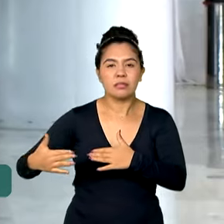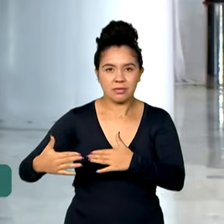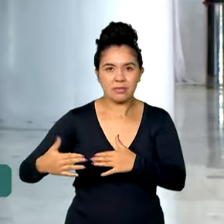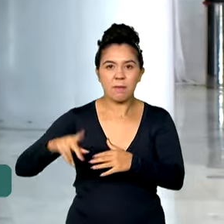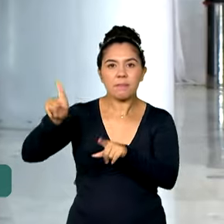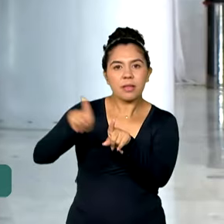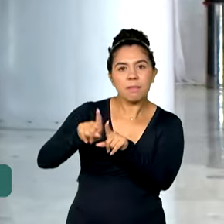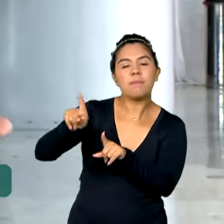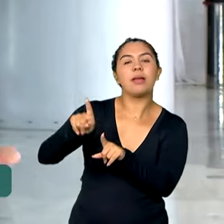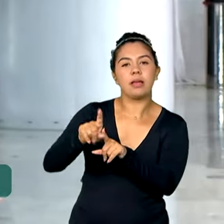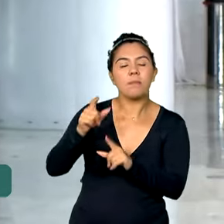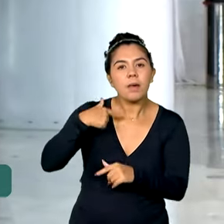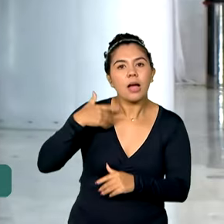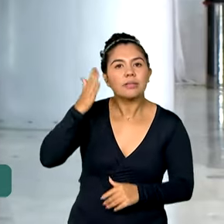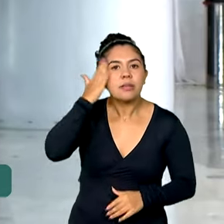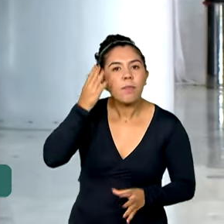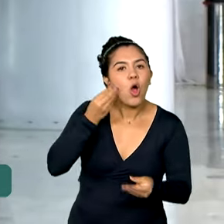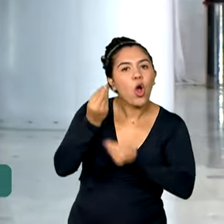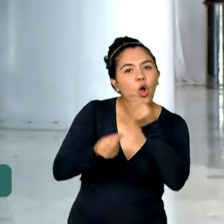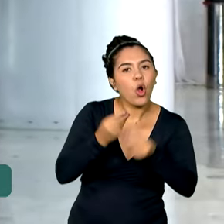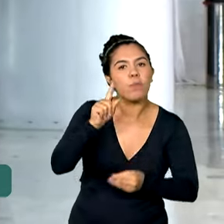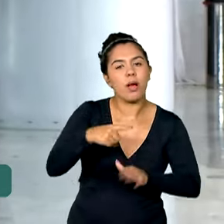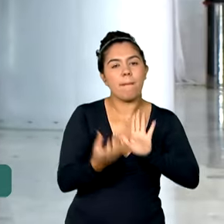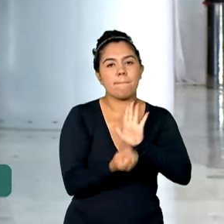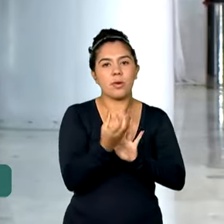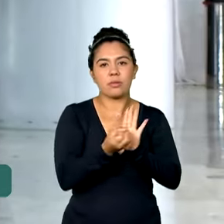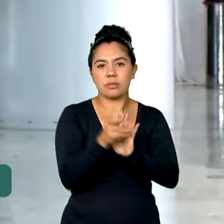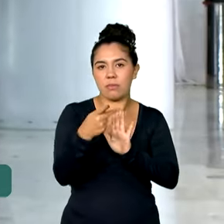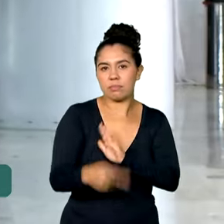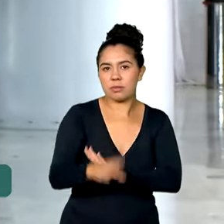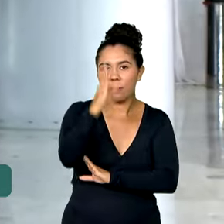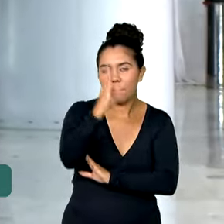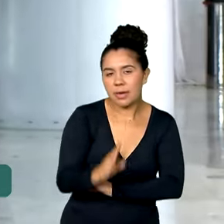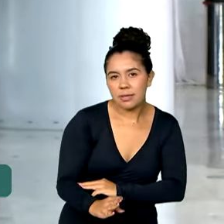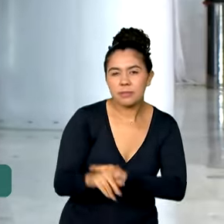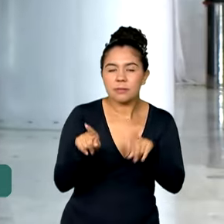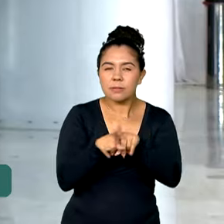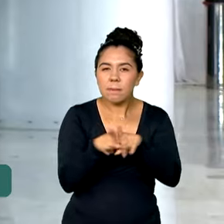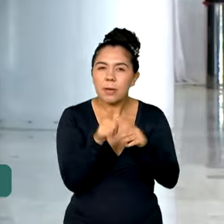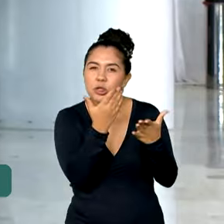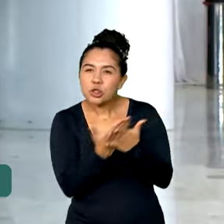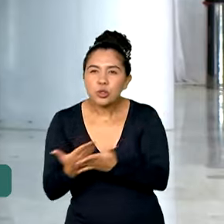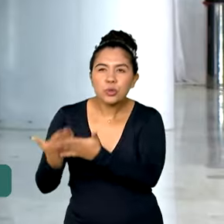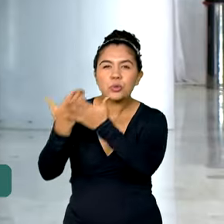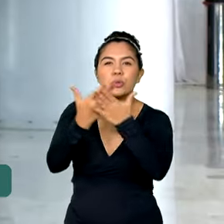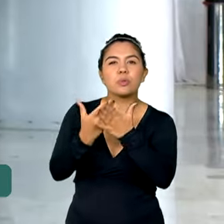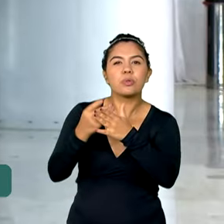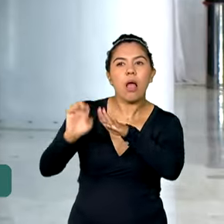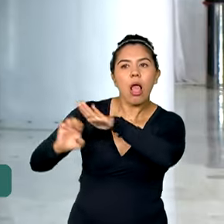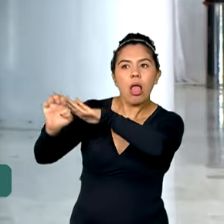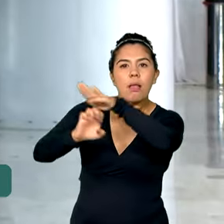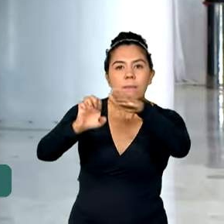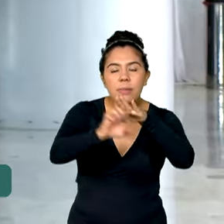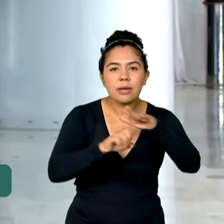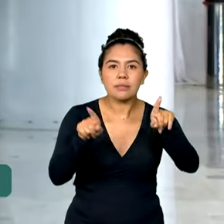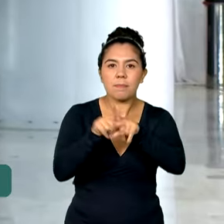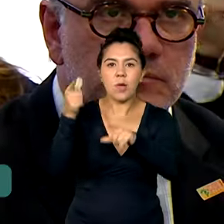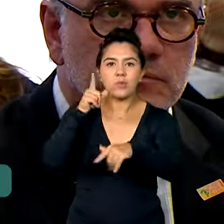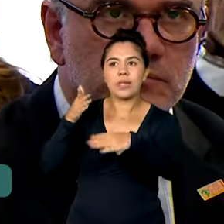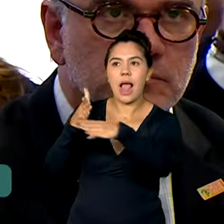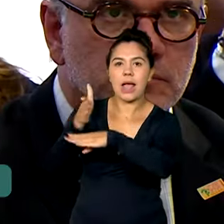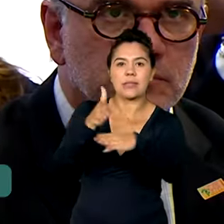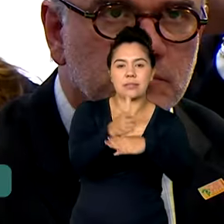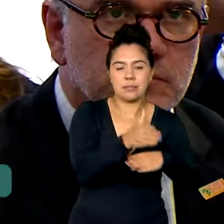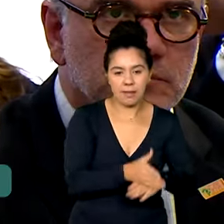Brasil para conhecer a produção brasileira, além de estudos de mercado, defesa de interesses e acesso a mercados.